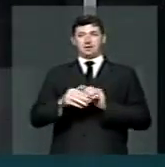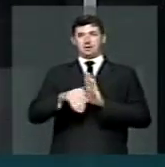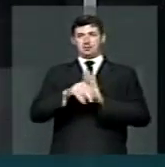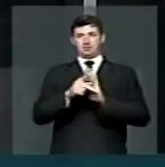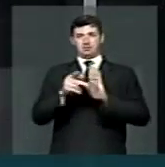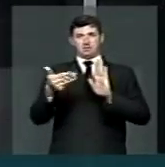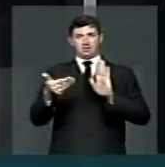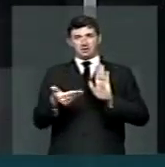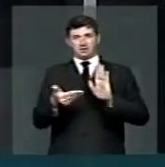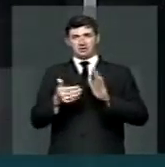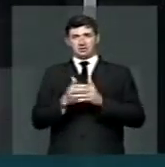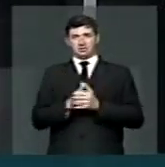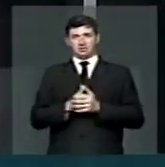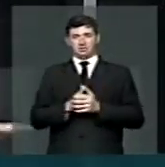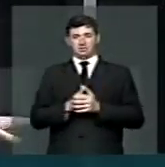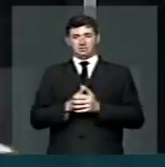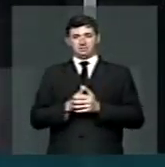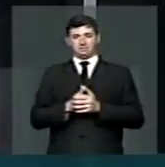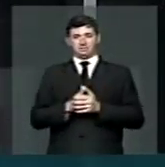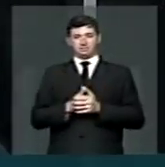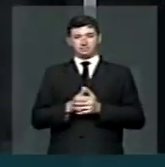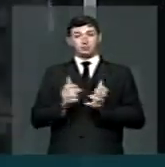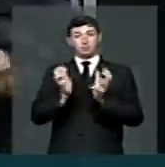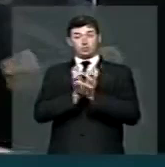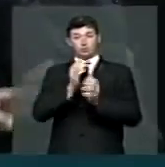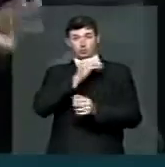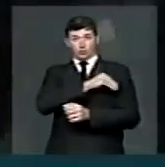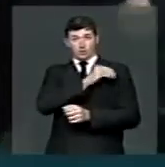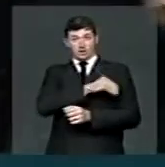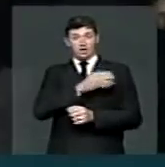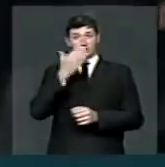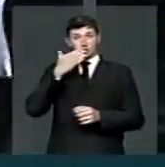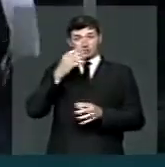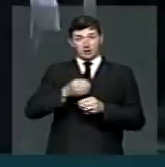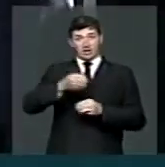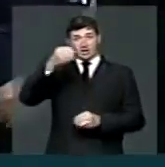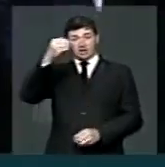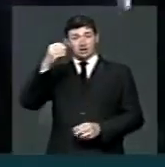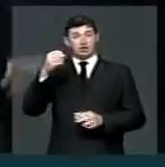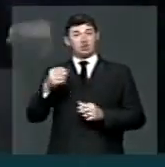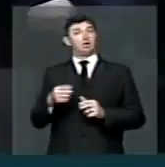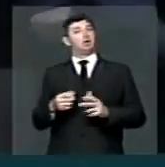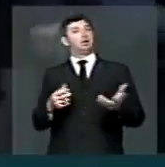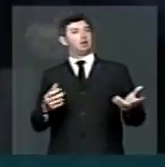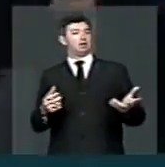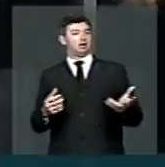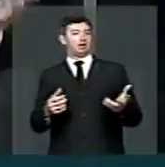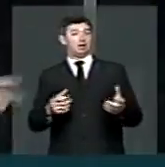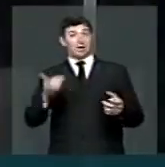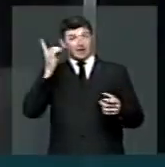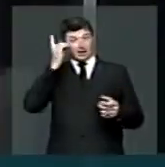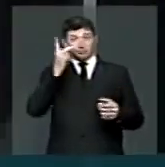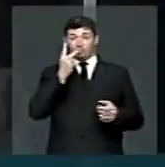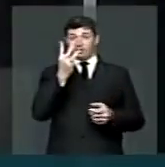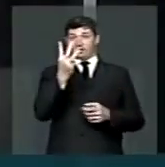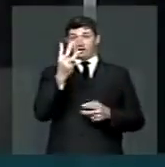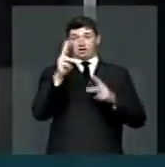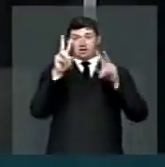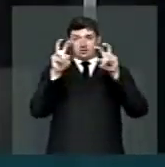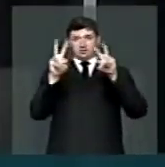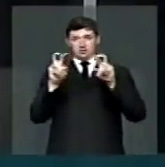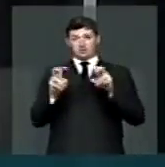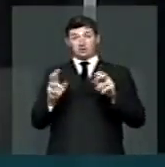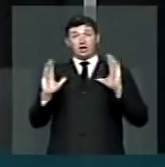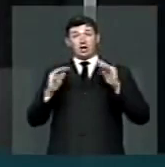do setor canavieiro, a Presidenta Dilma mandou ela tratando sobre três assuntos. A